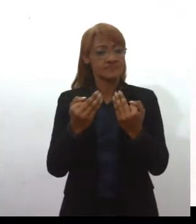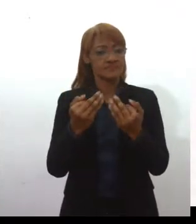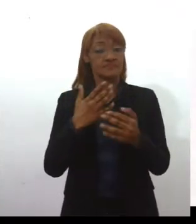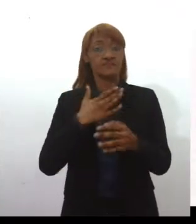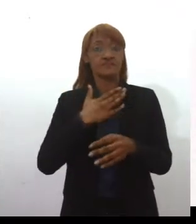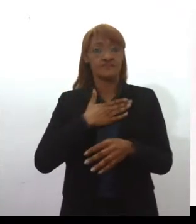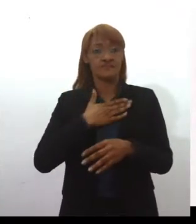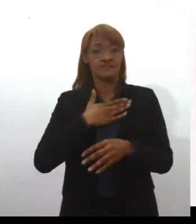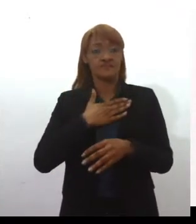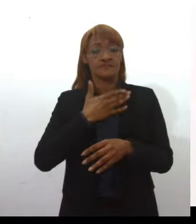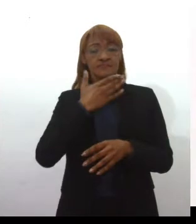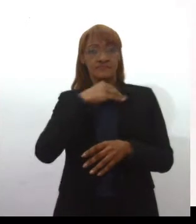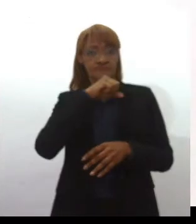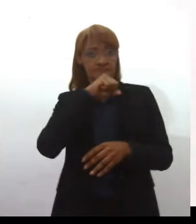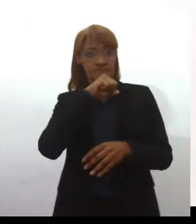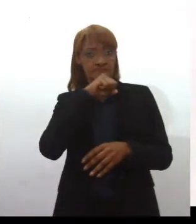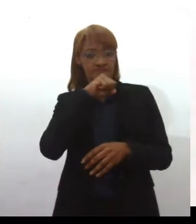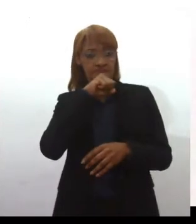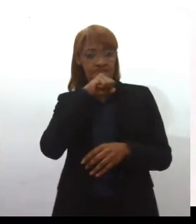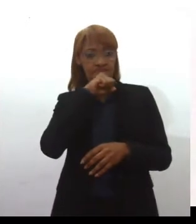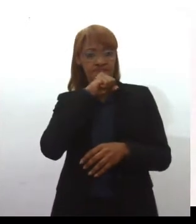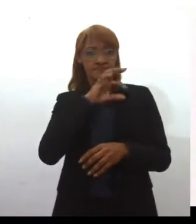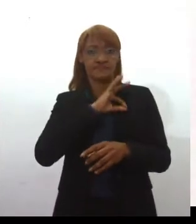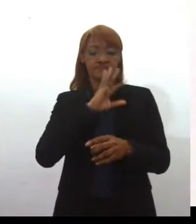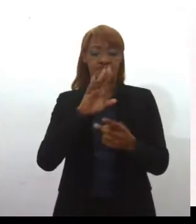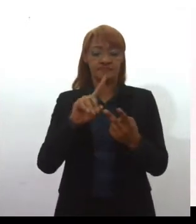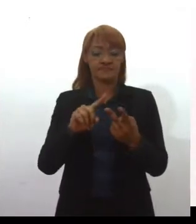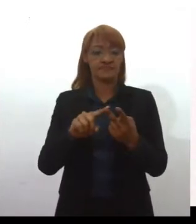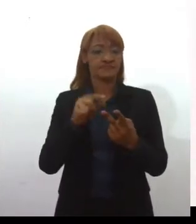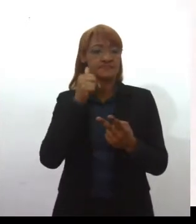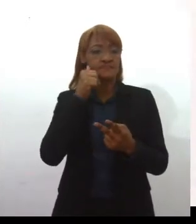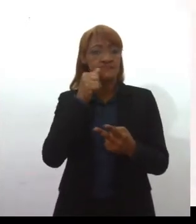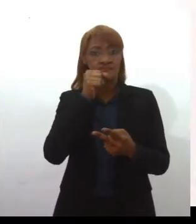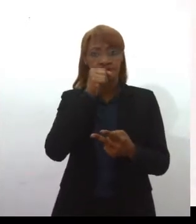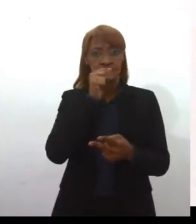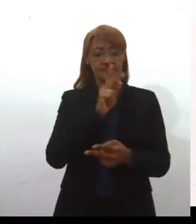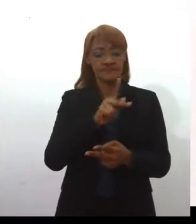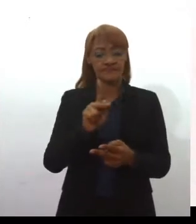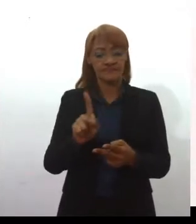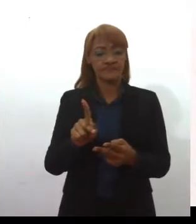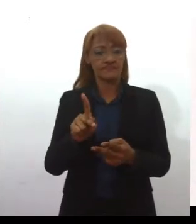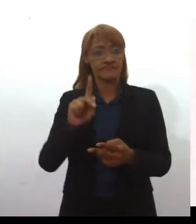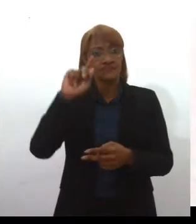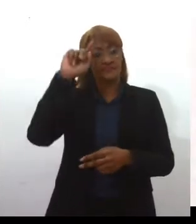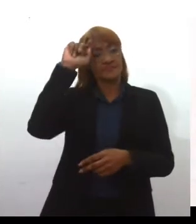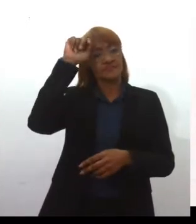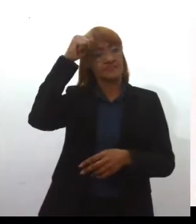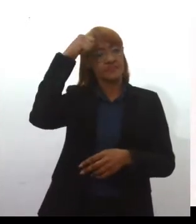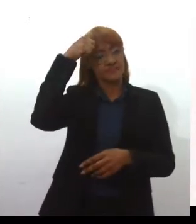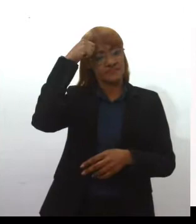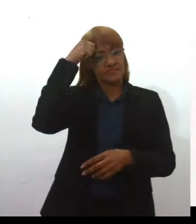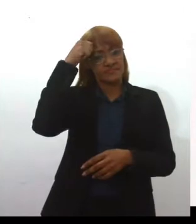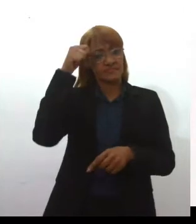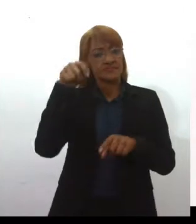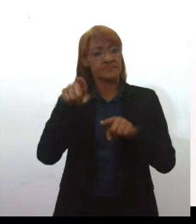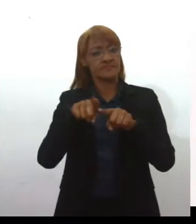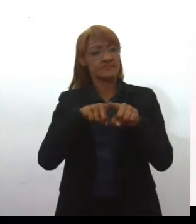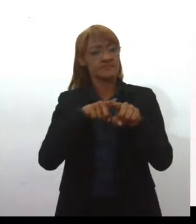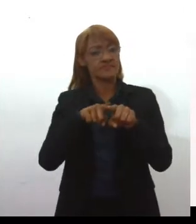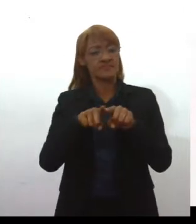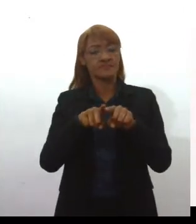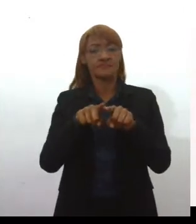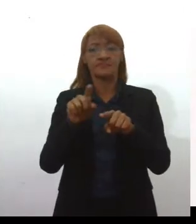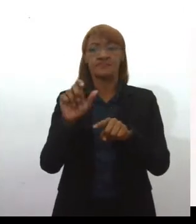e uma mãe professora, e uma professora negra, uma mulher negra. E eu tenho uma irmã chamada Antonieta.